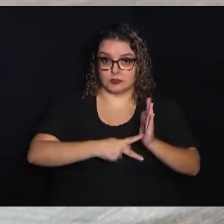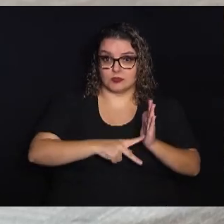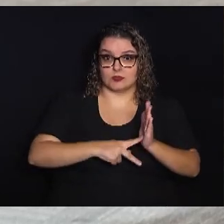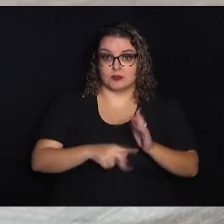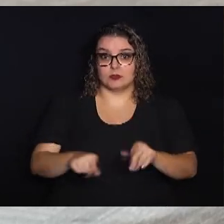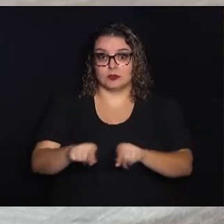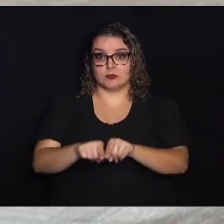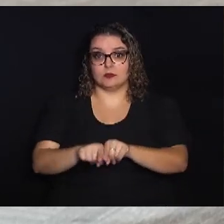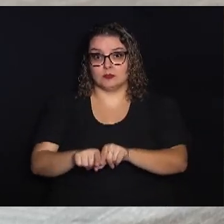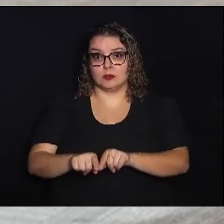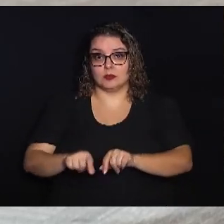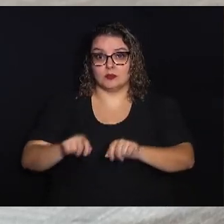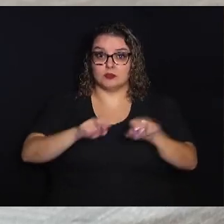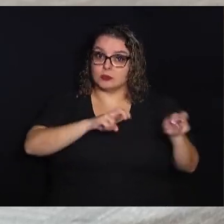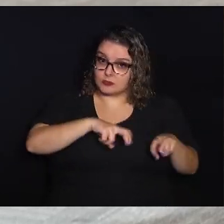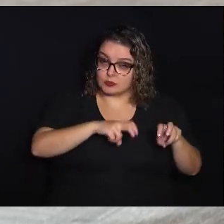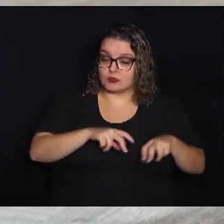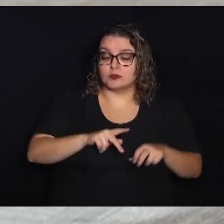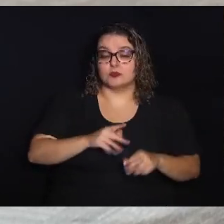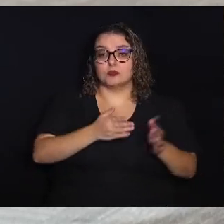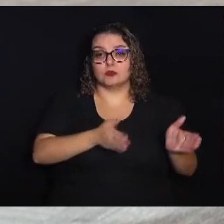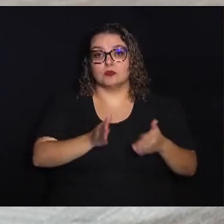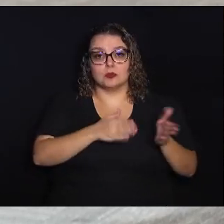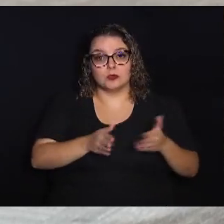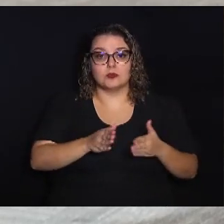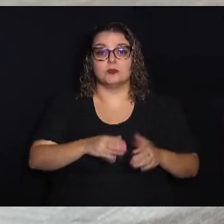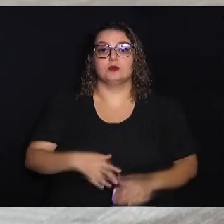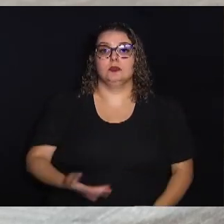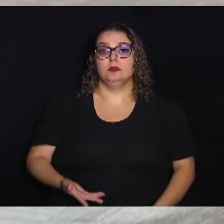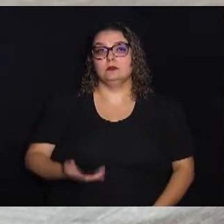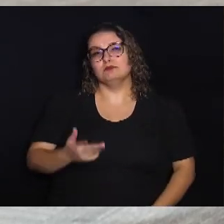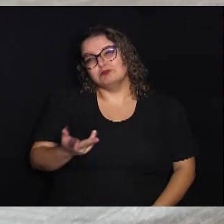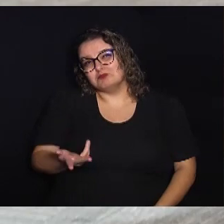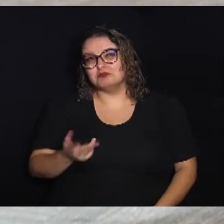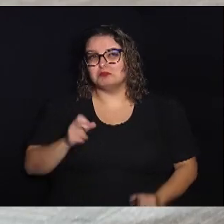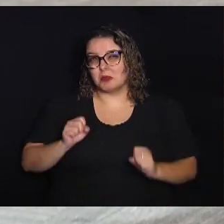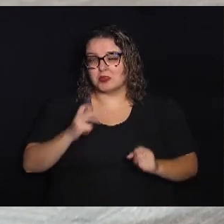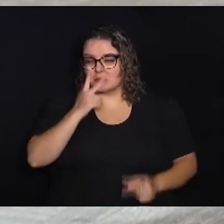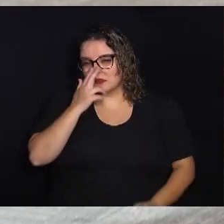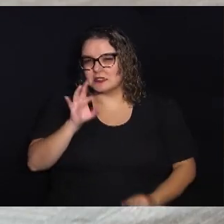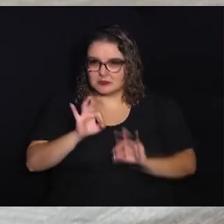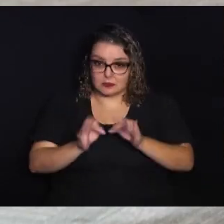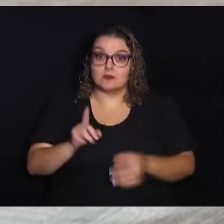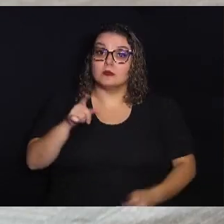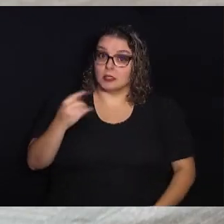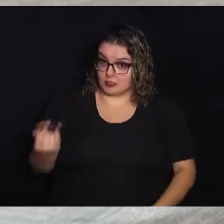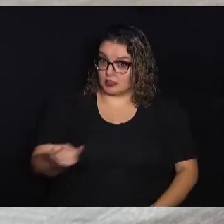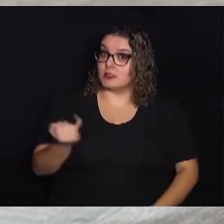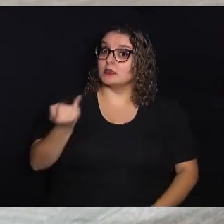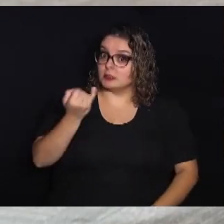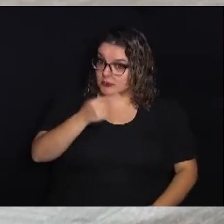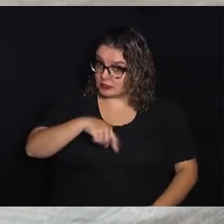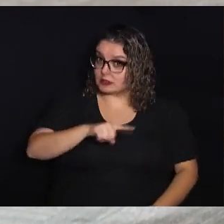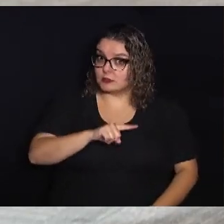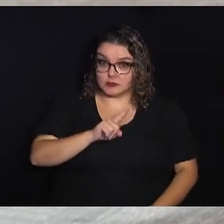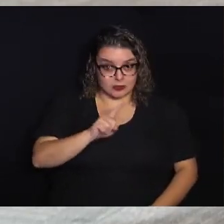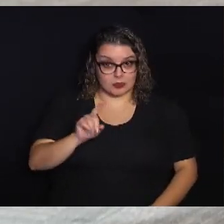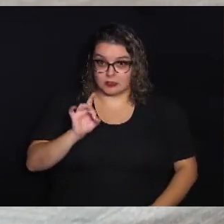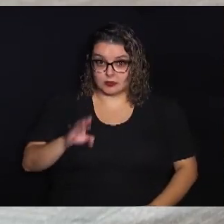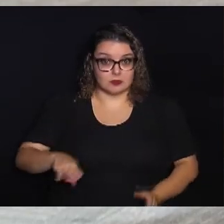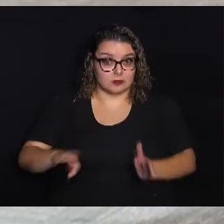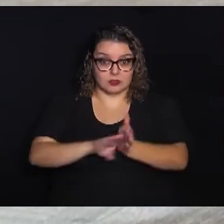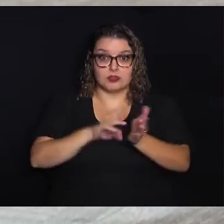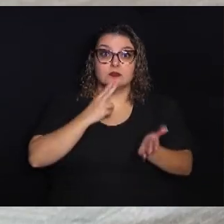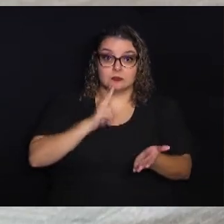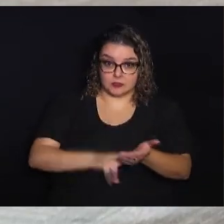do sindicato e dos produtores rurais das cidades de Campinas que pode parecer uma coisa simples, mas é muito